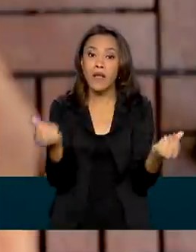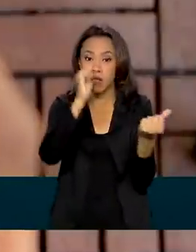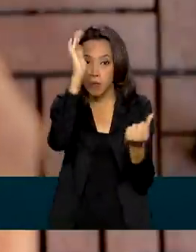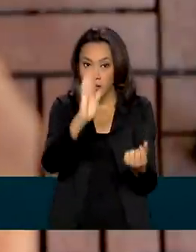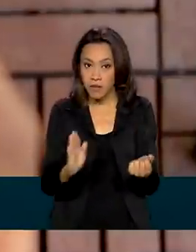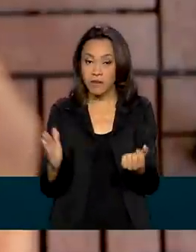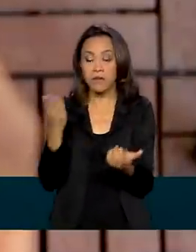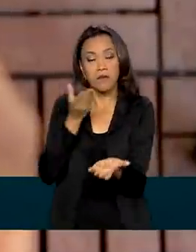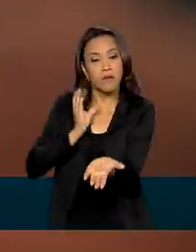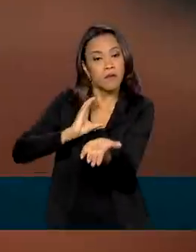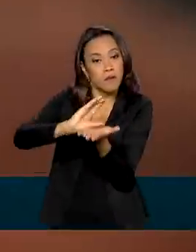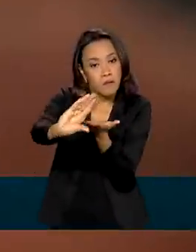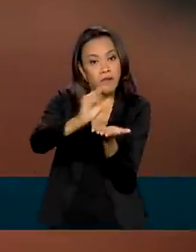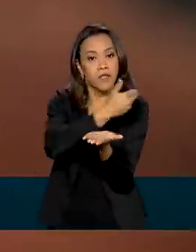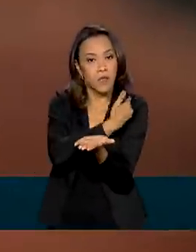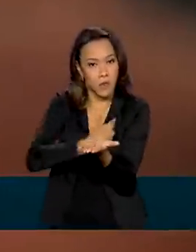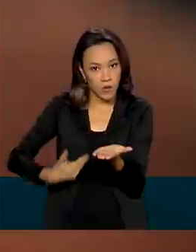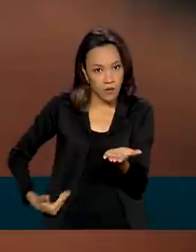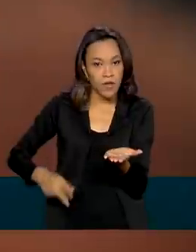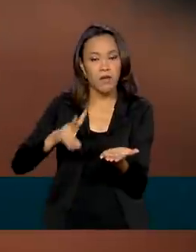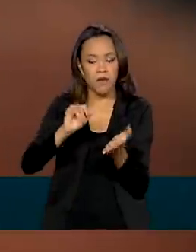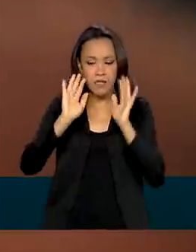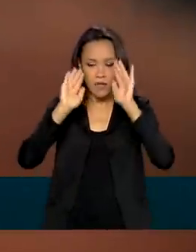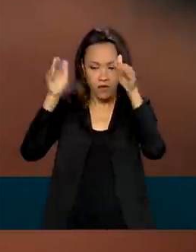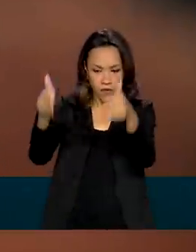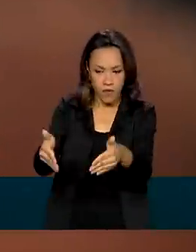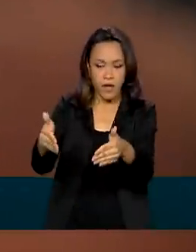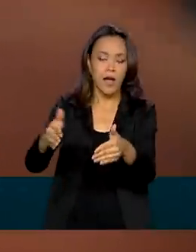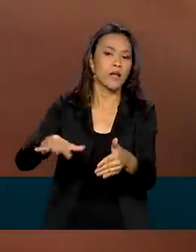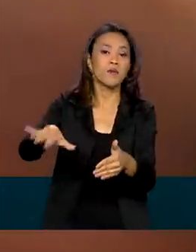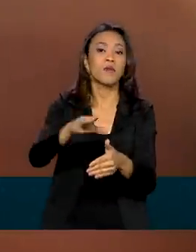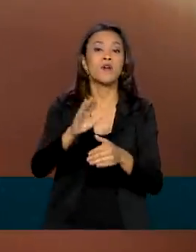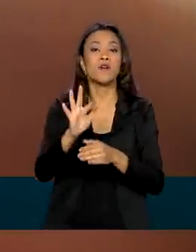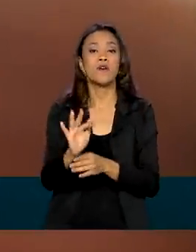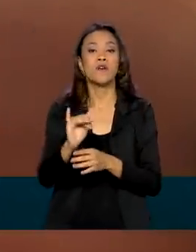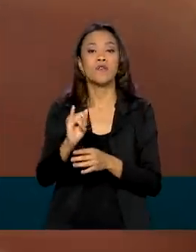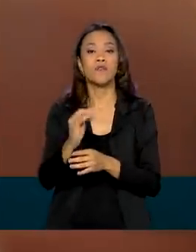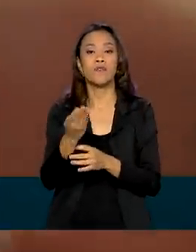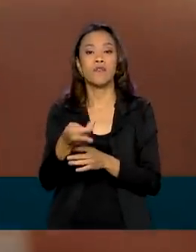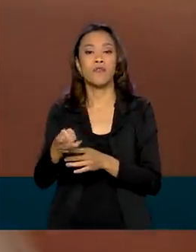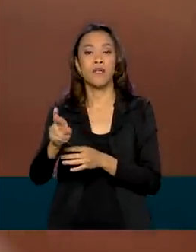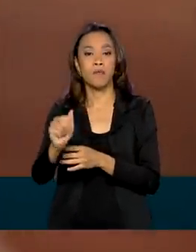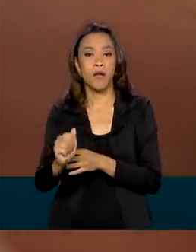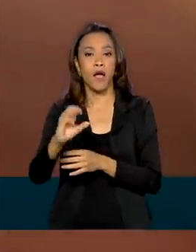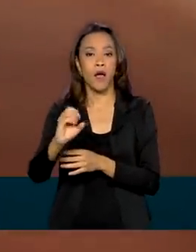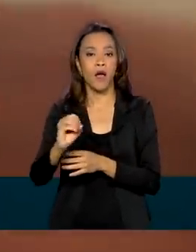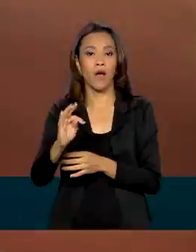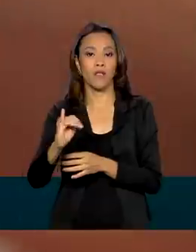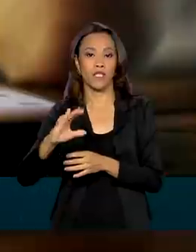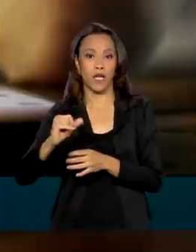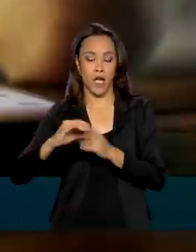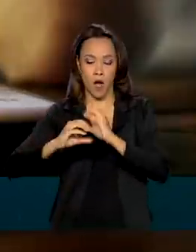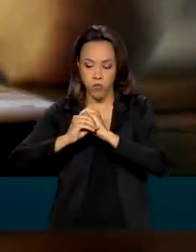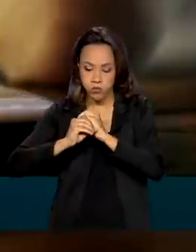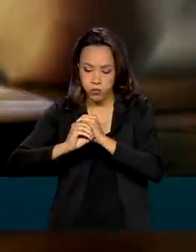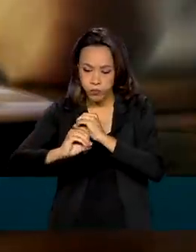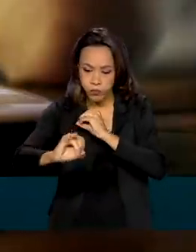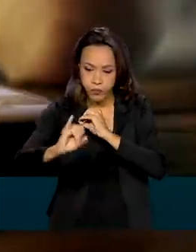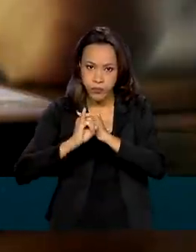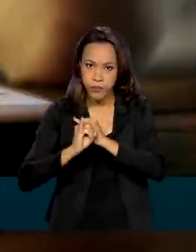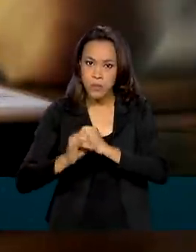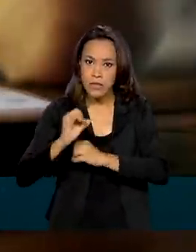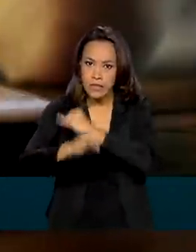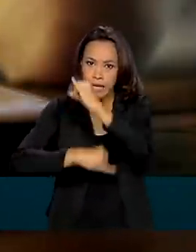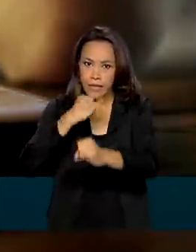governo, eles serão direcionados às redes de fibra ótica que permitem em alta velocidade a conexão entre